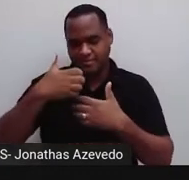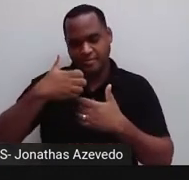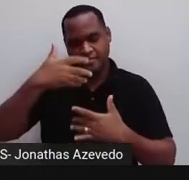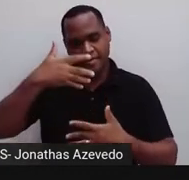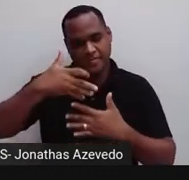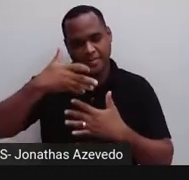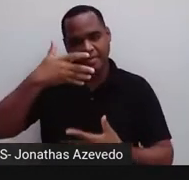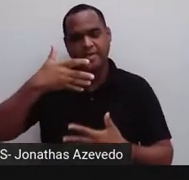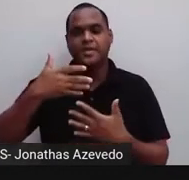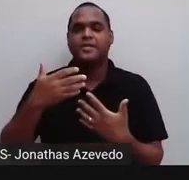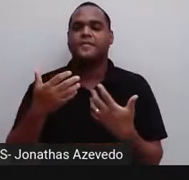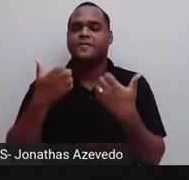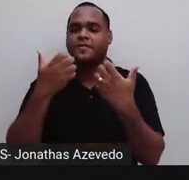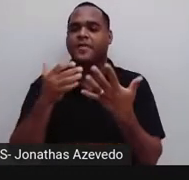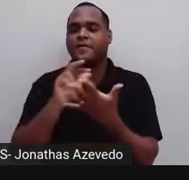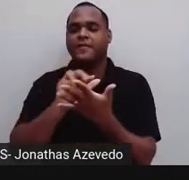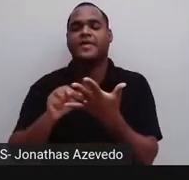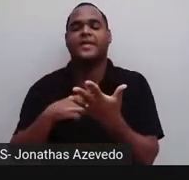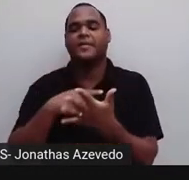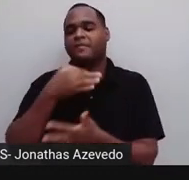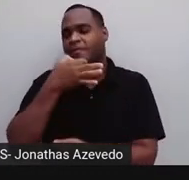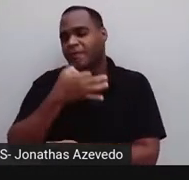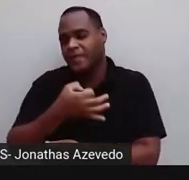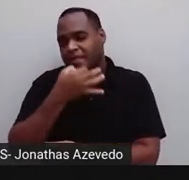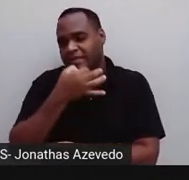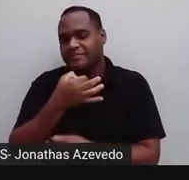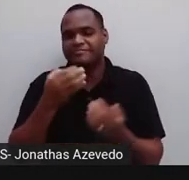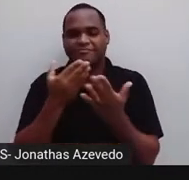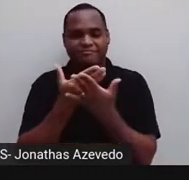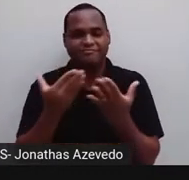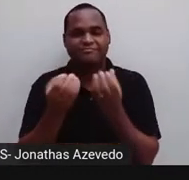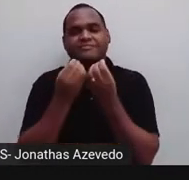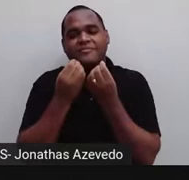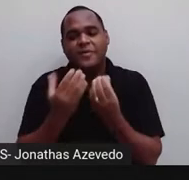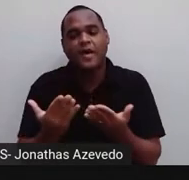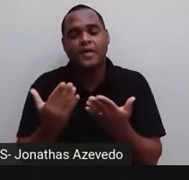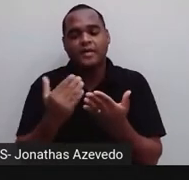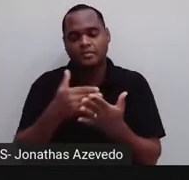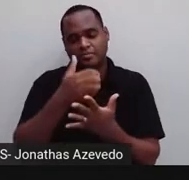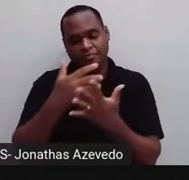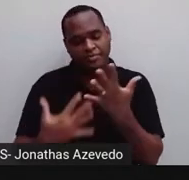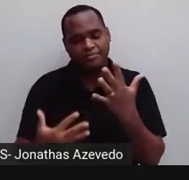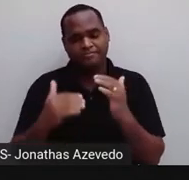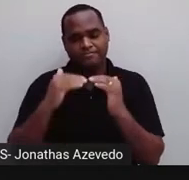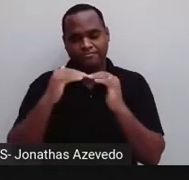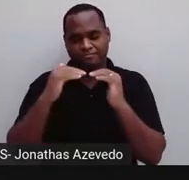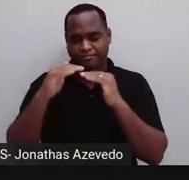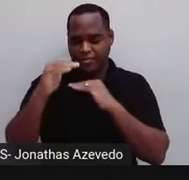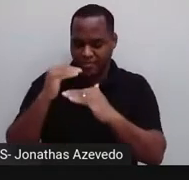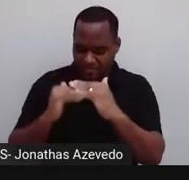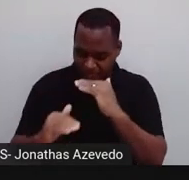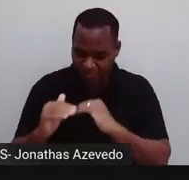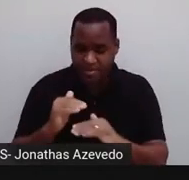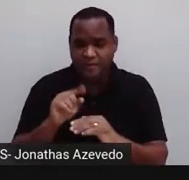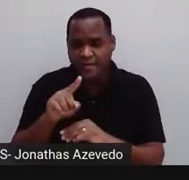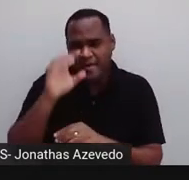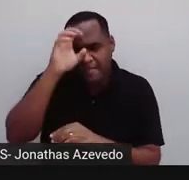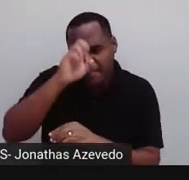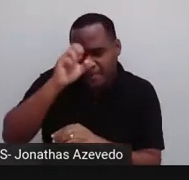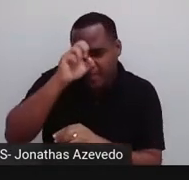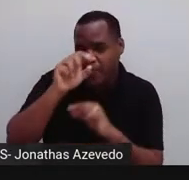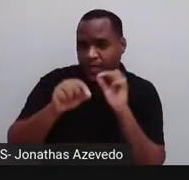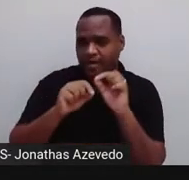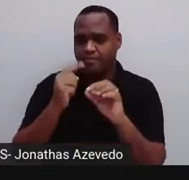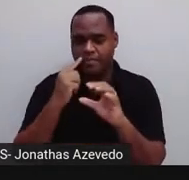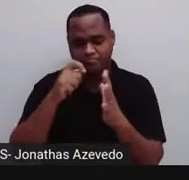deixava essa sugestão para que você escrevesse um pequeno comentário contando o que você aprendeu. Às